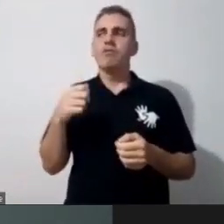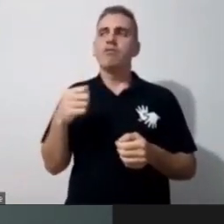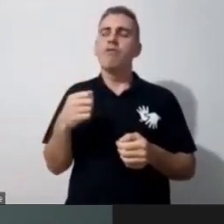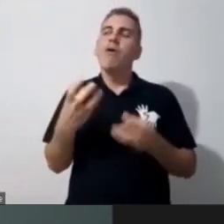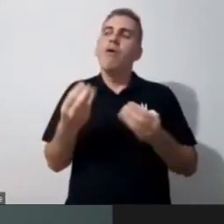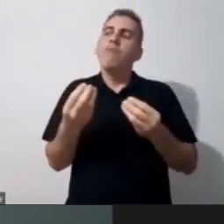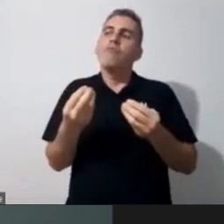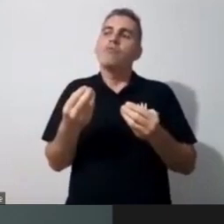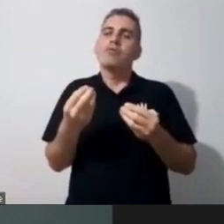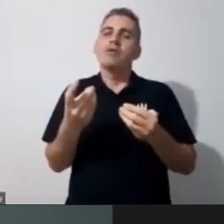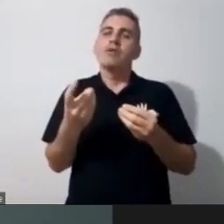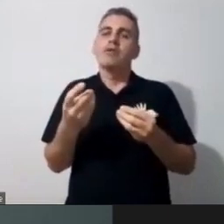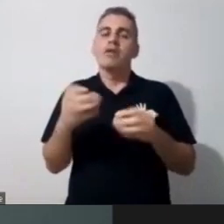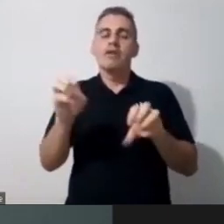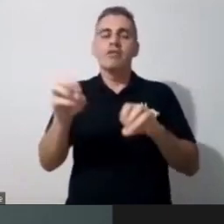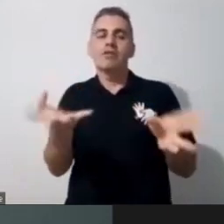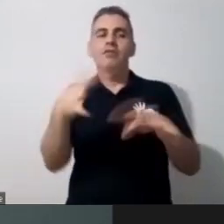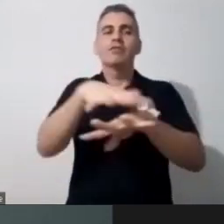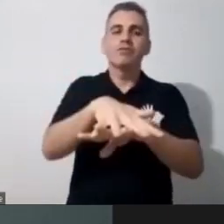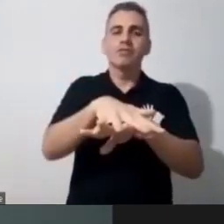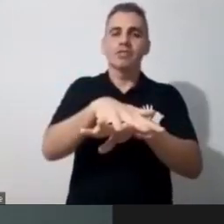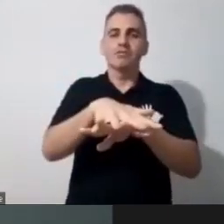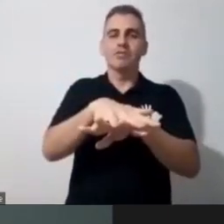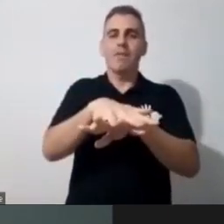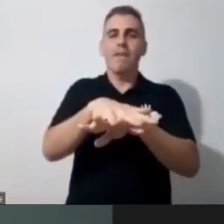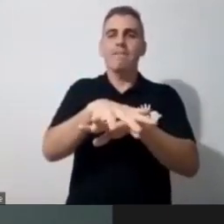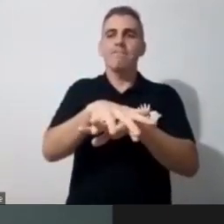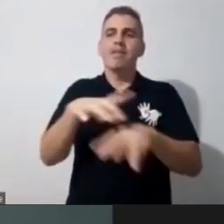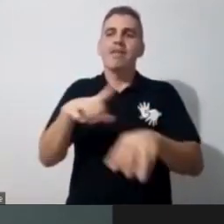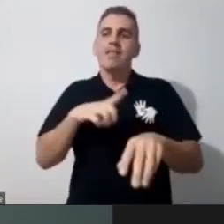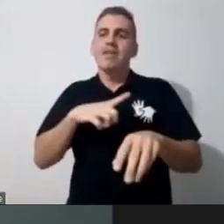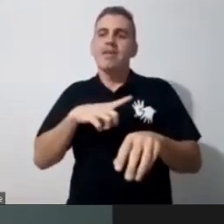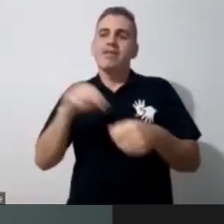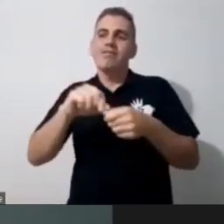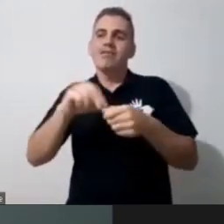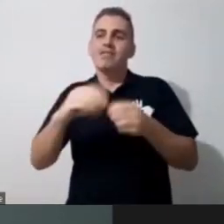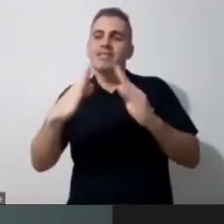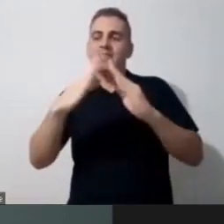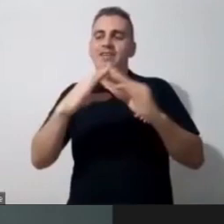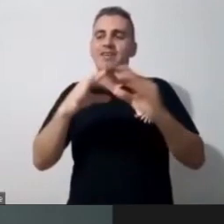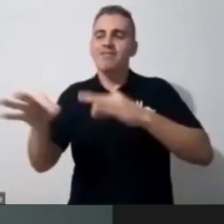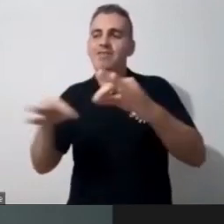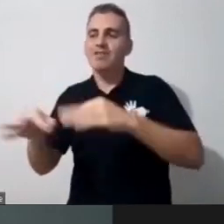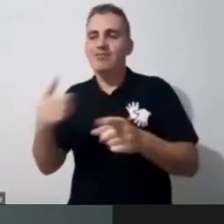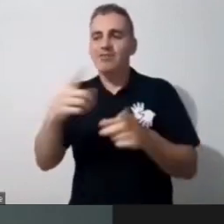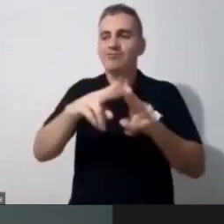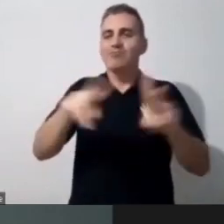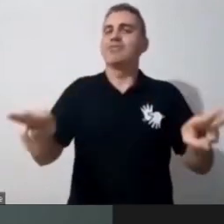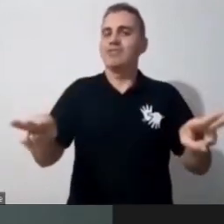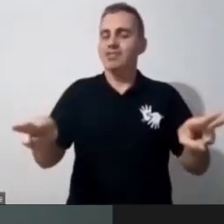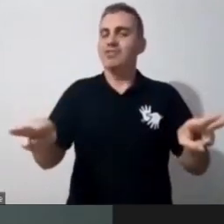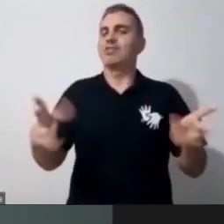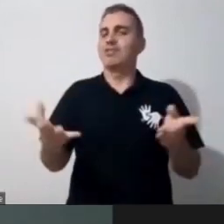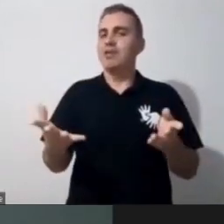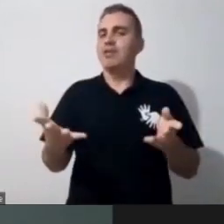professores reinventassem o planejamento pra dar conta da realidade de cada família e de cada aluno. Então, eu acho que isso ficou um pouco